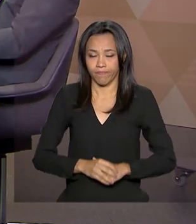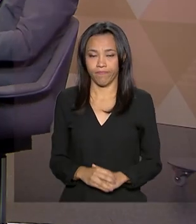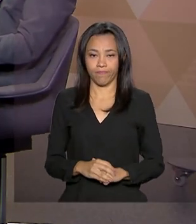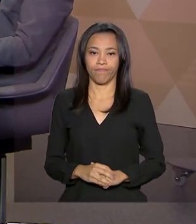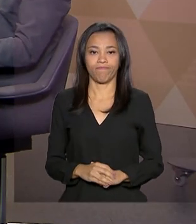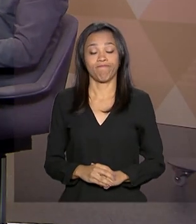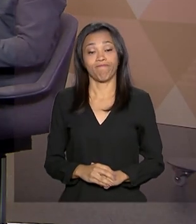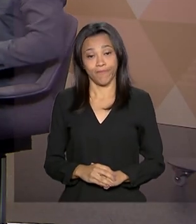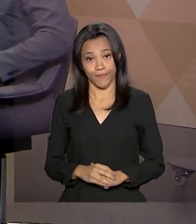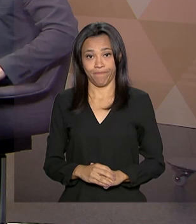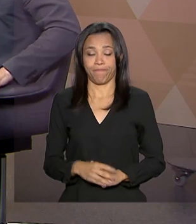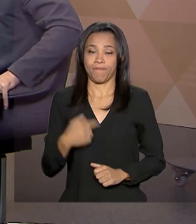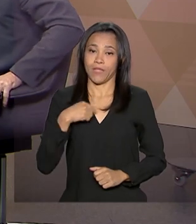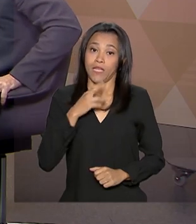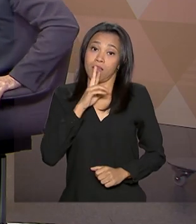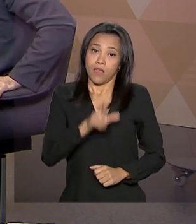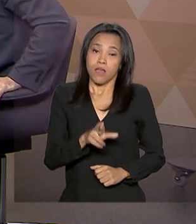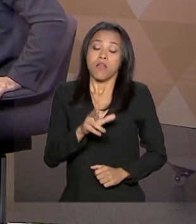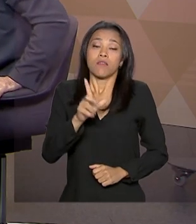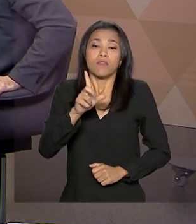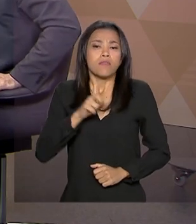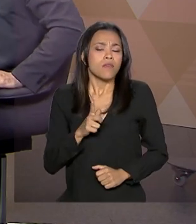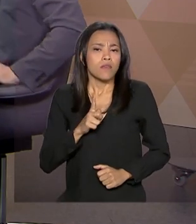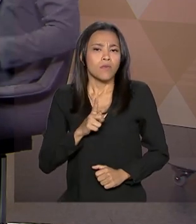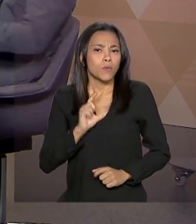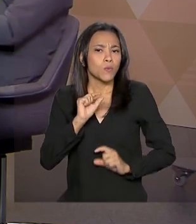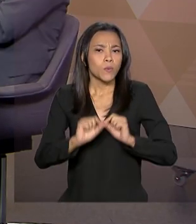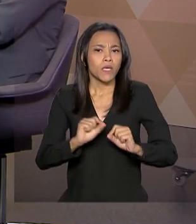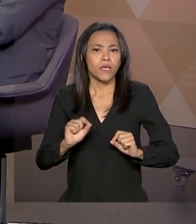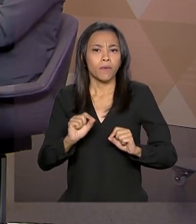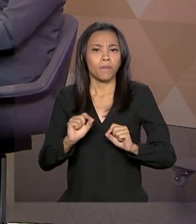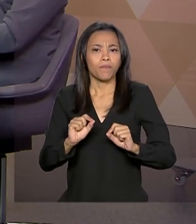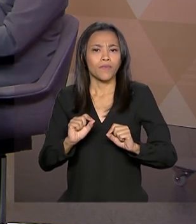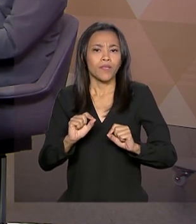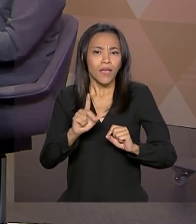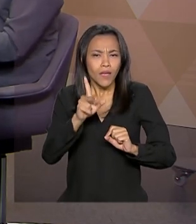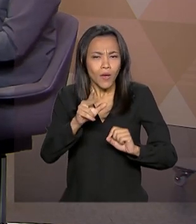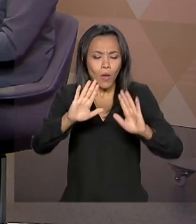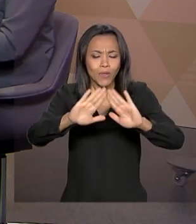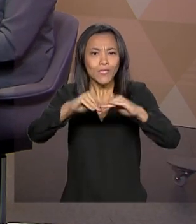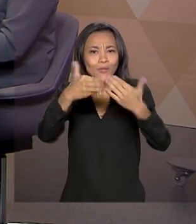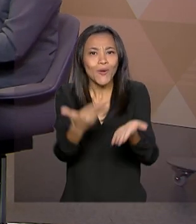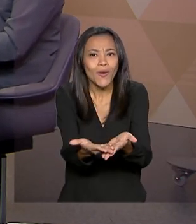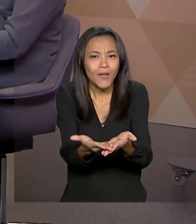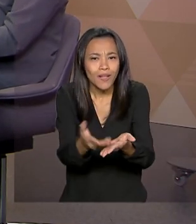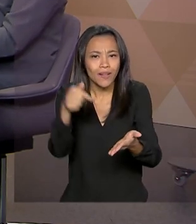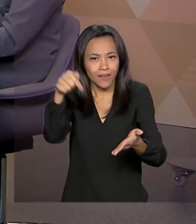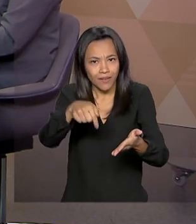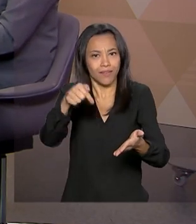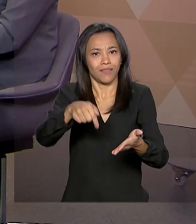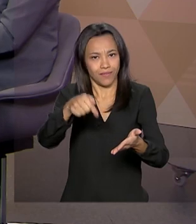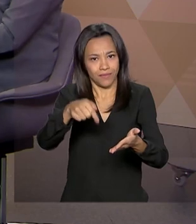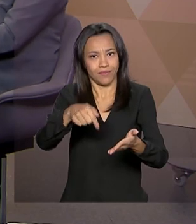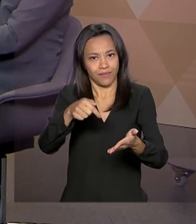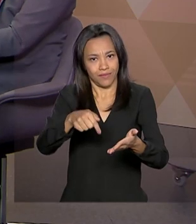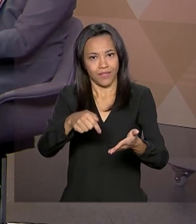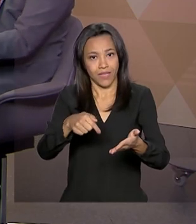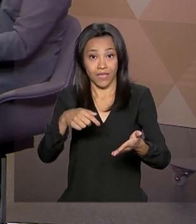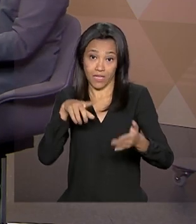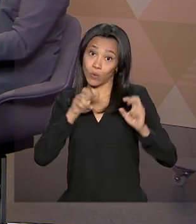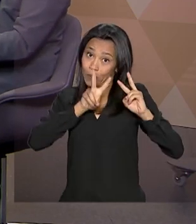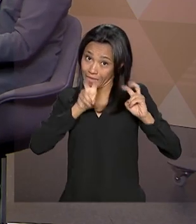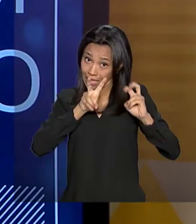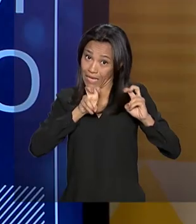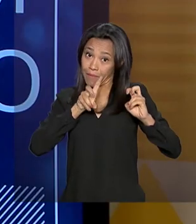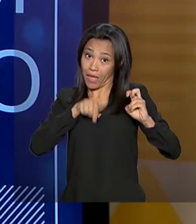Bom, nós temos uma escola, vou falar aqui especificamente da nossa pauta que é a consumidor.